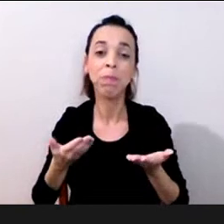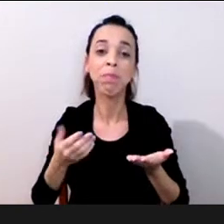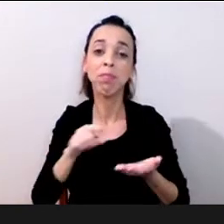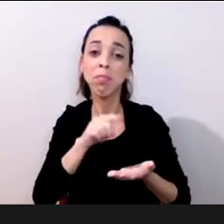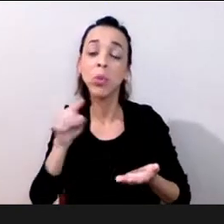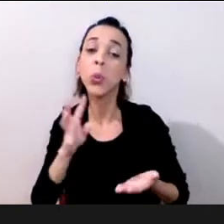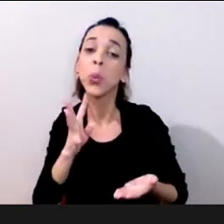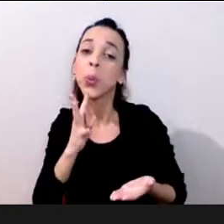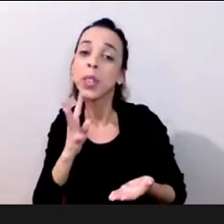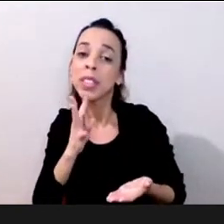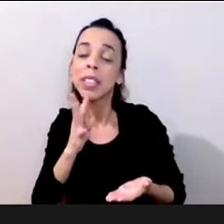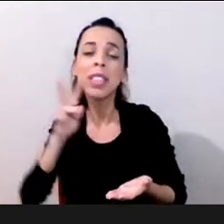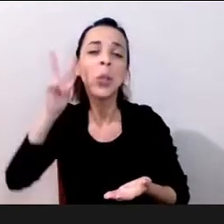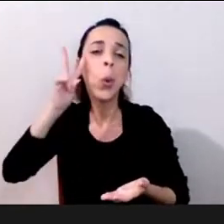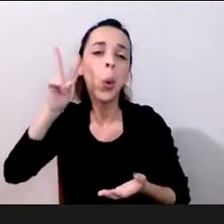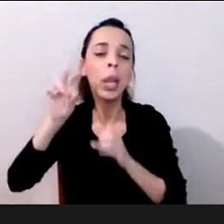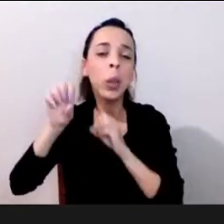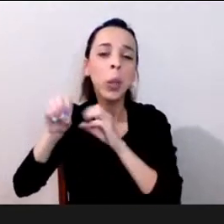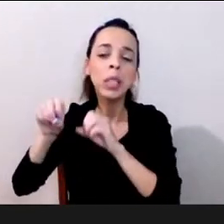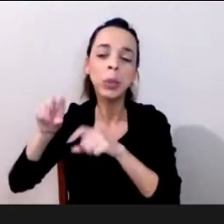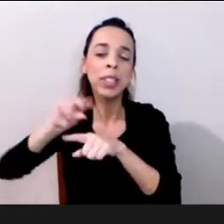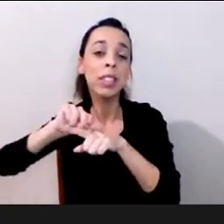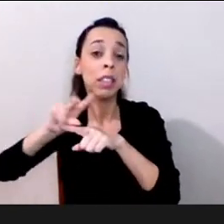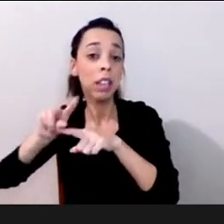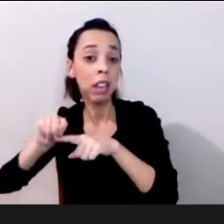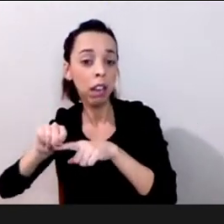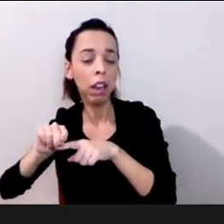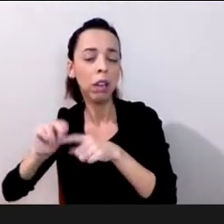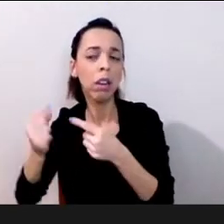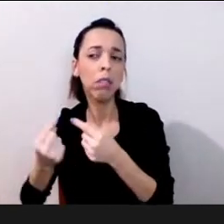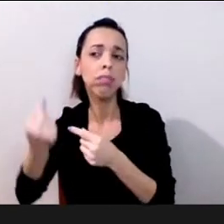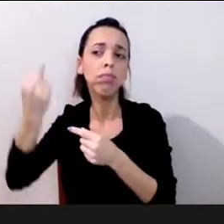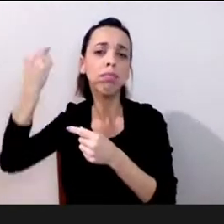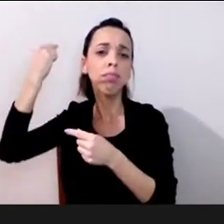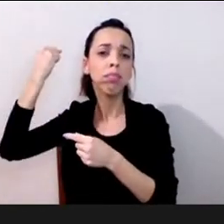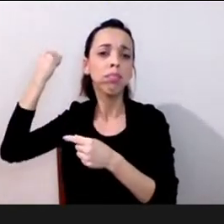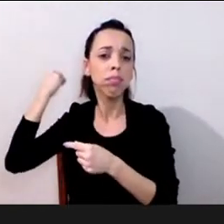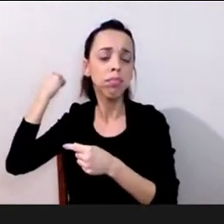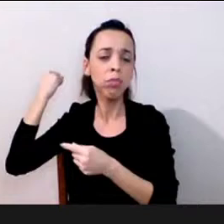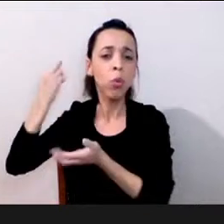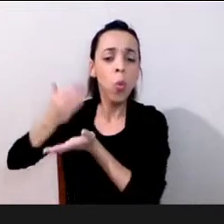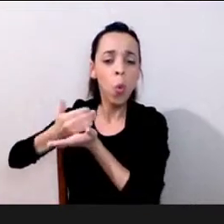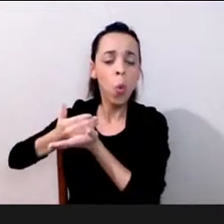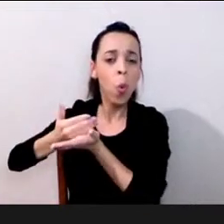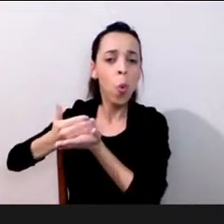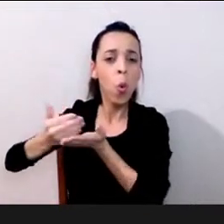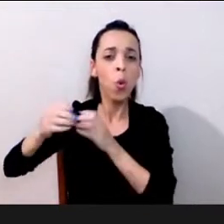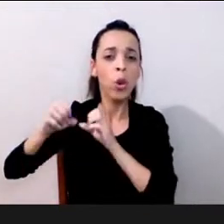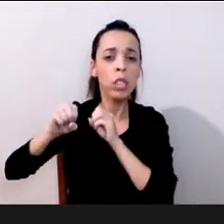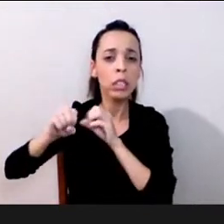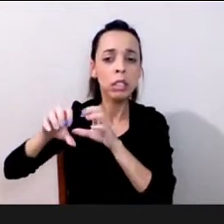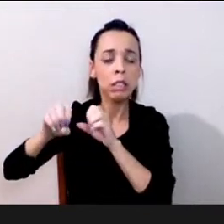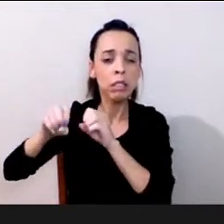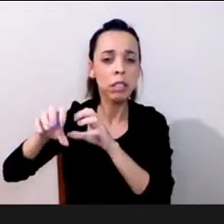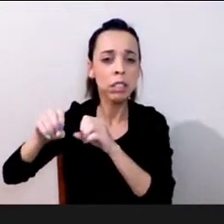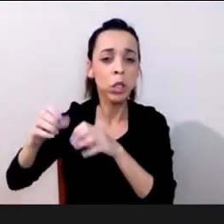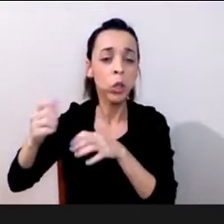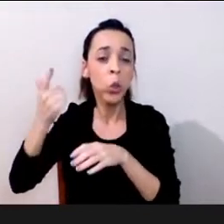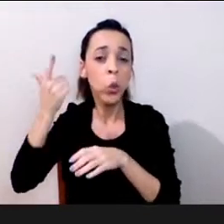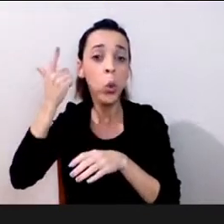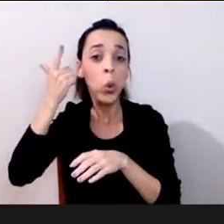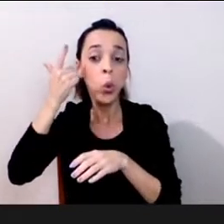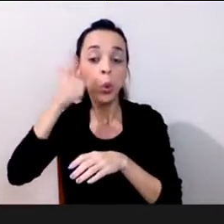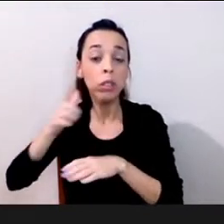revisitar como que o Senac se constituiu enquanto espaço de educação de ensino profissionalizante